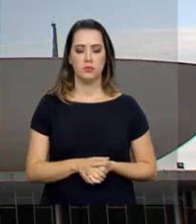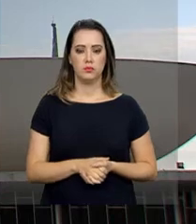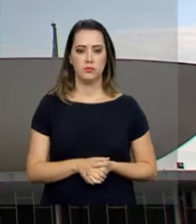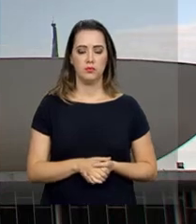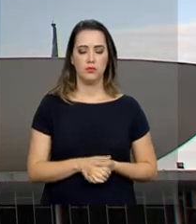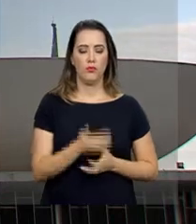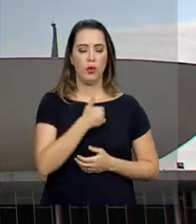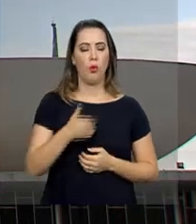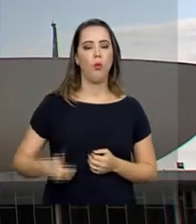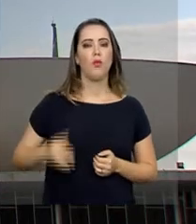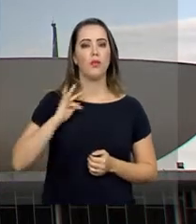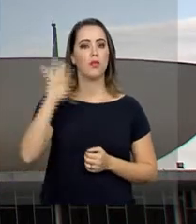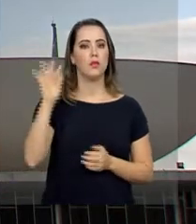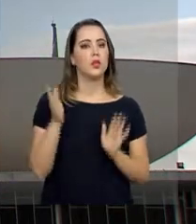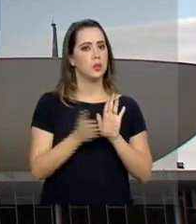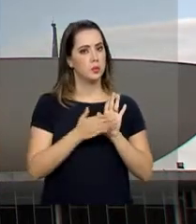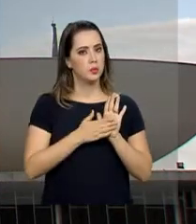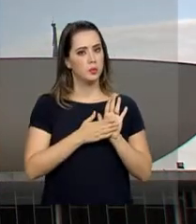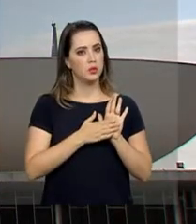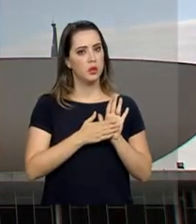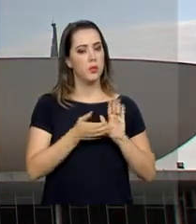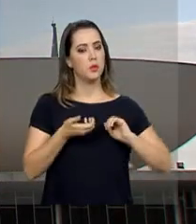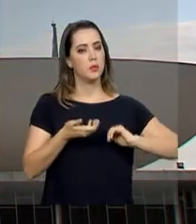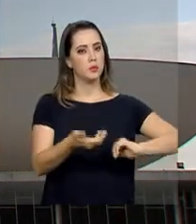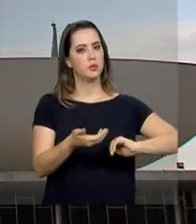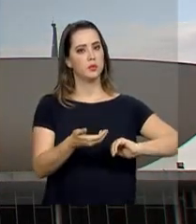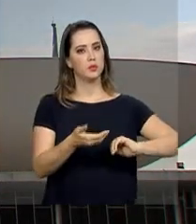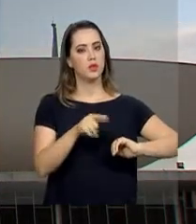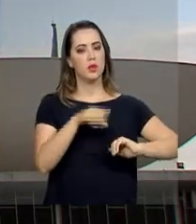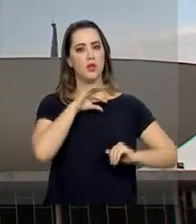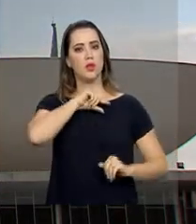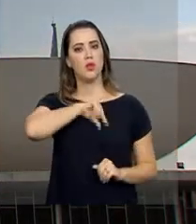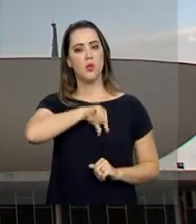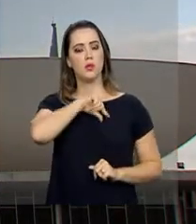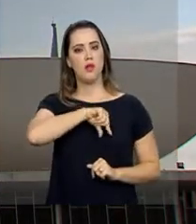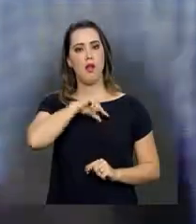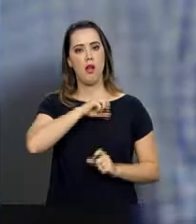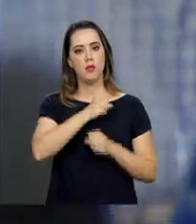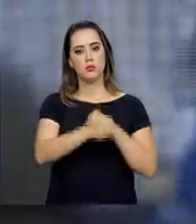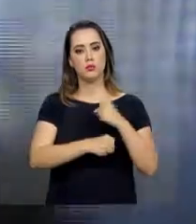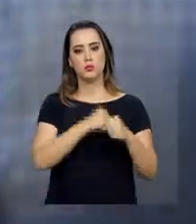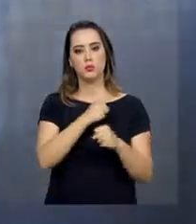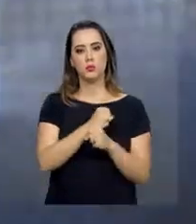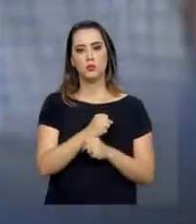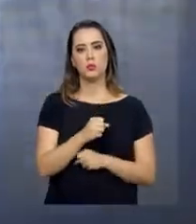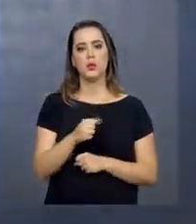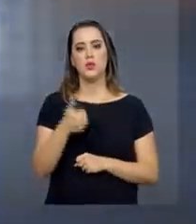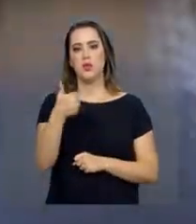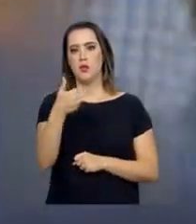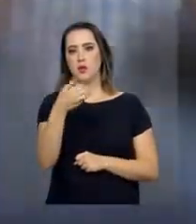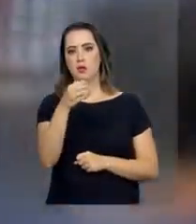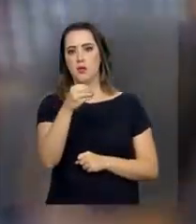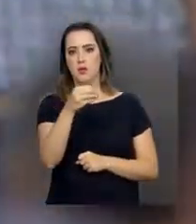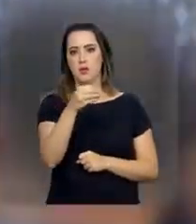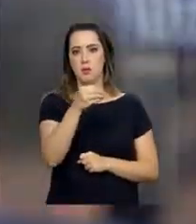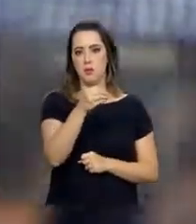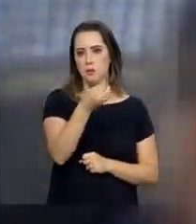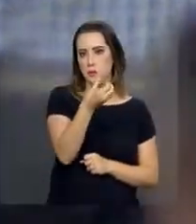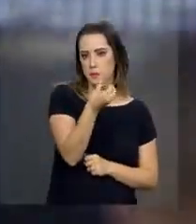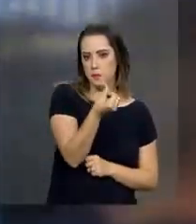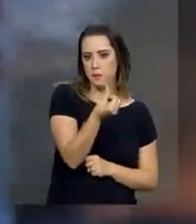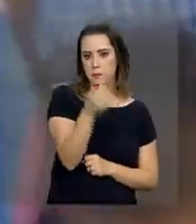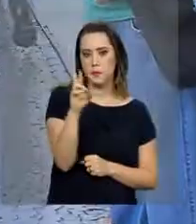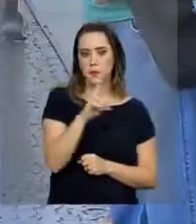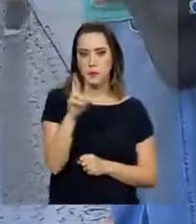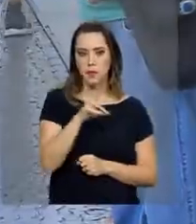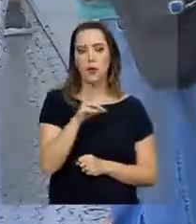O governo federal propôs ao Congresso Nacional que o salário mínimo do ano que vem seja de R$.006. O